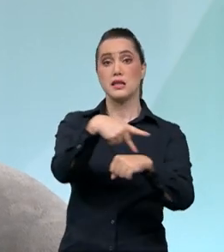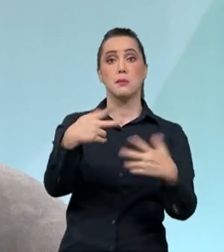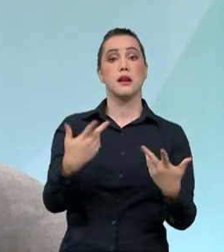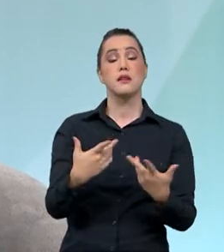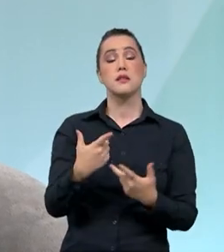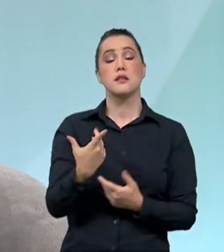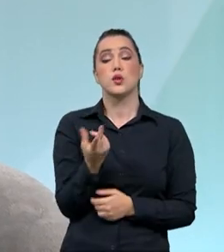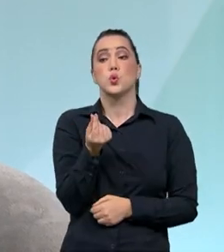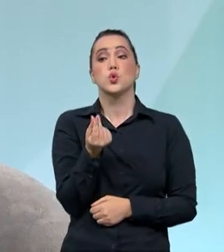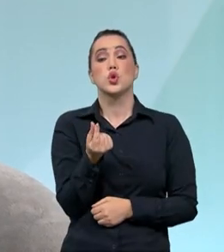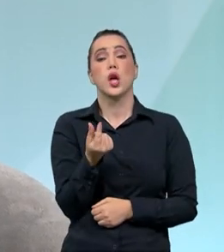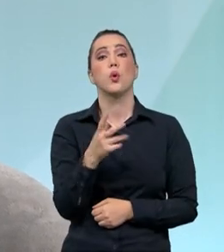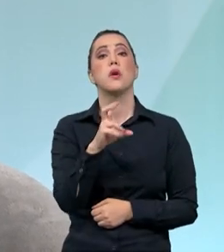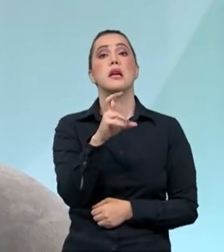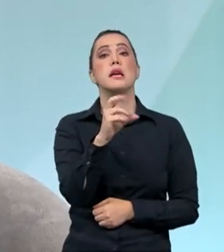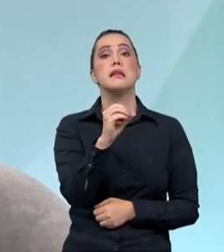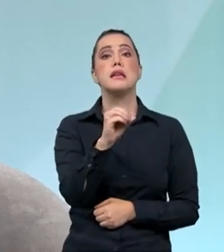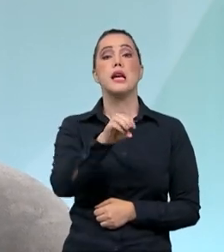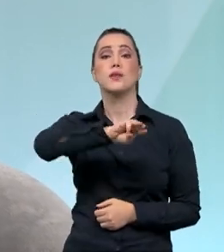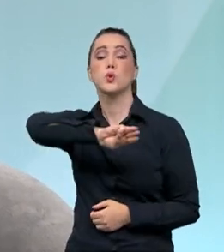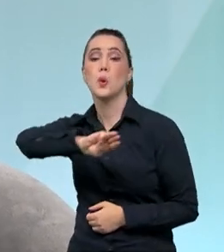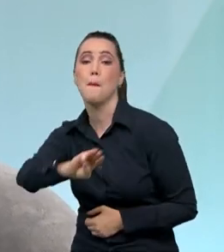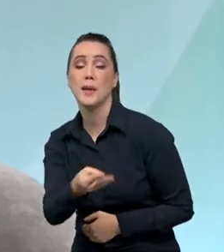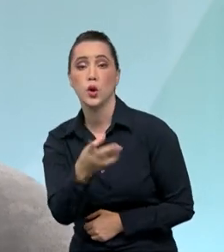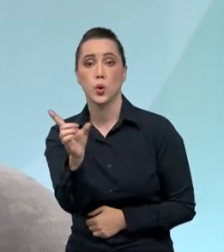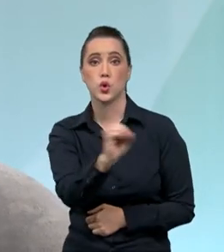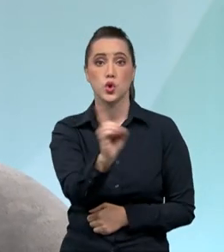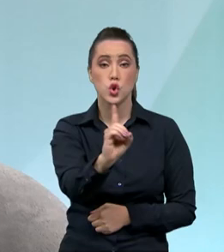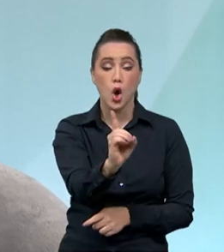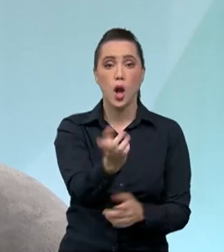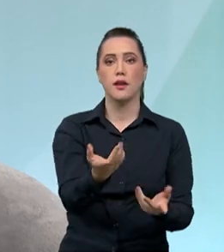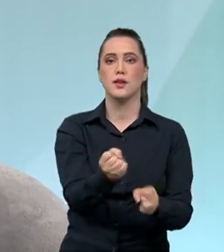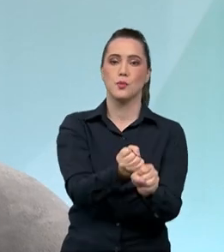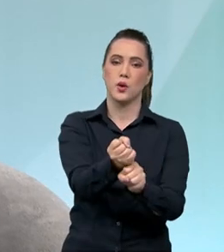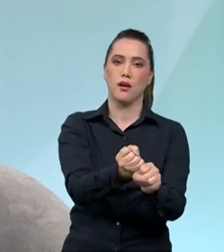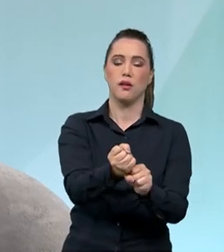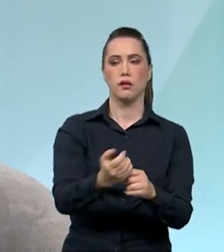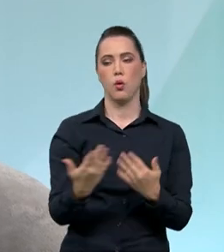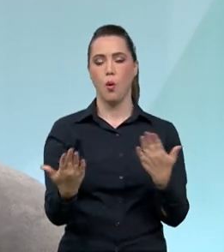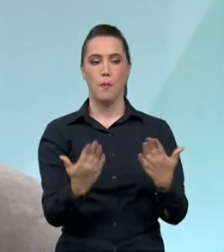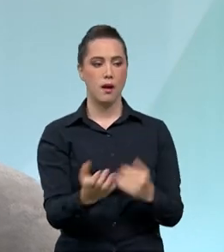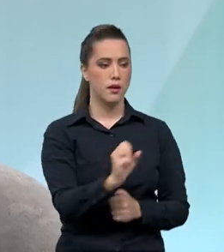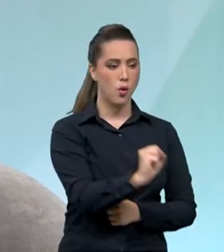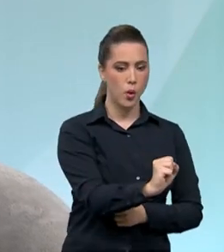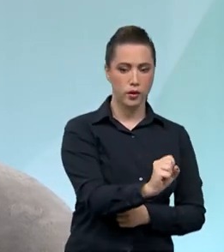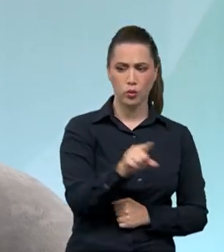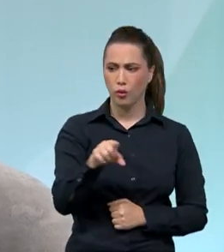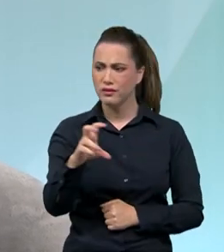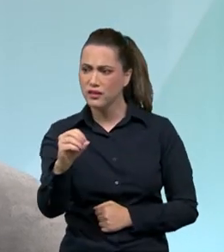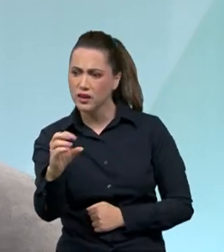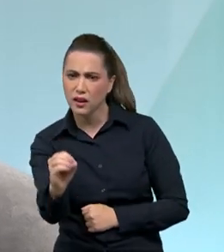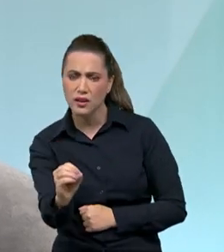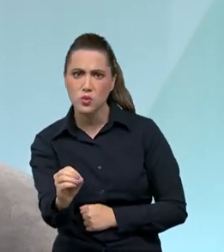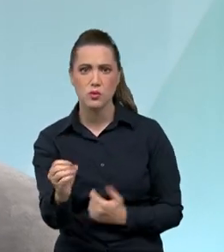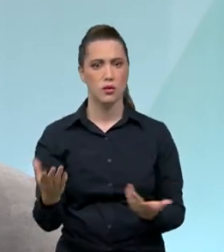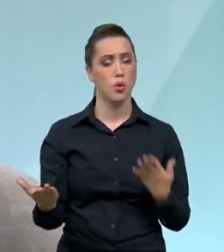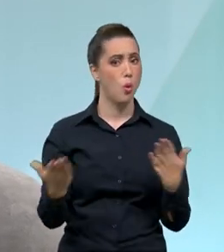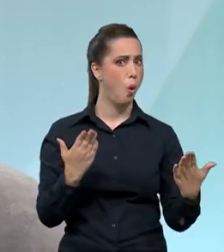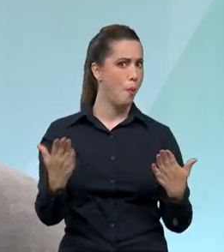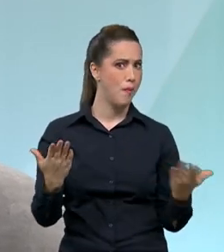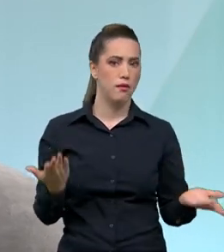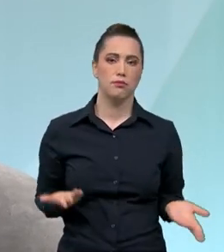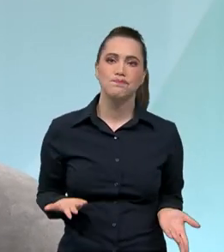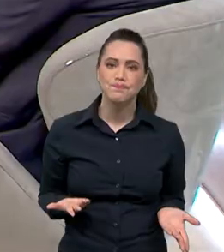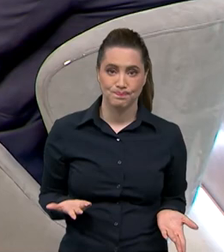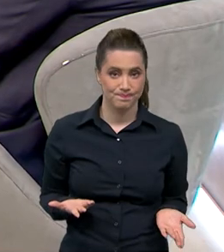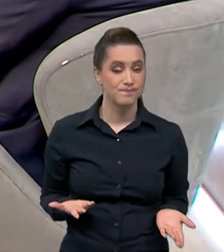milhões de dólares por ano. Então, quando você compara um com o outro, fica até injusto uma concorrência. A gente